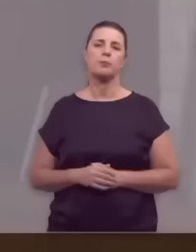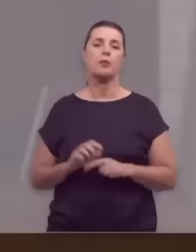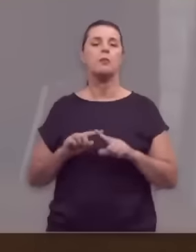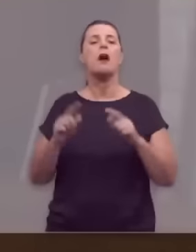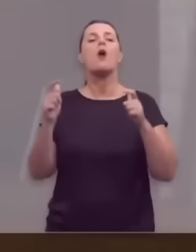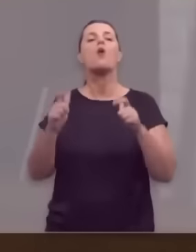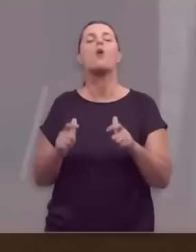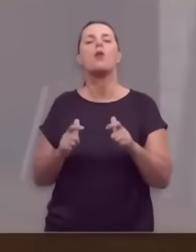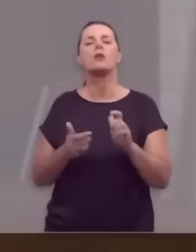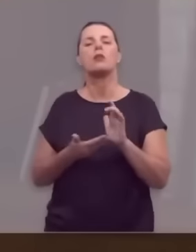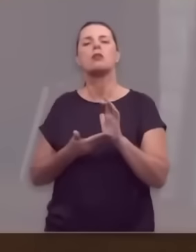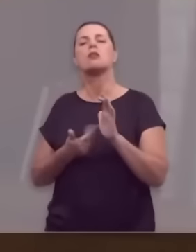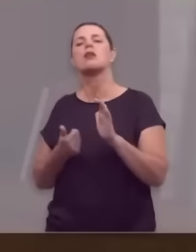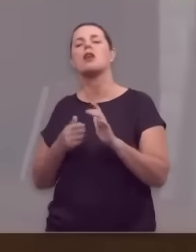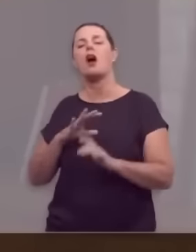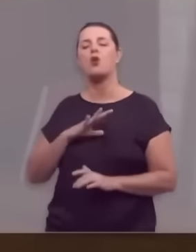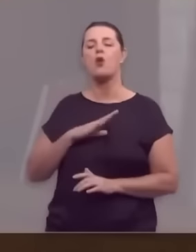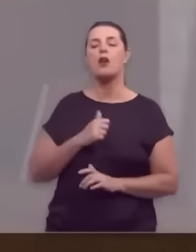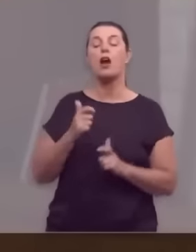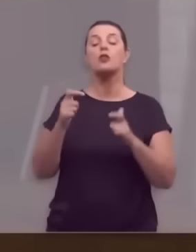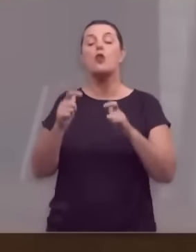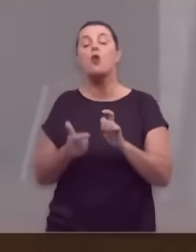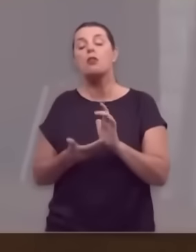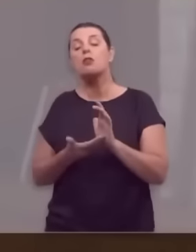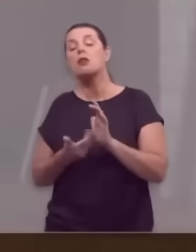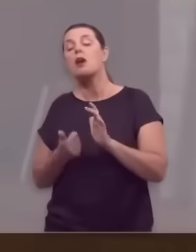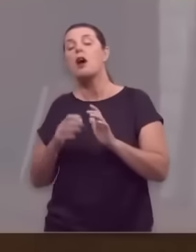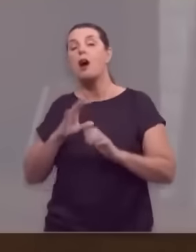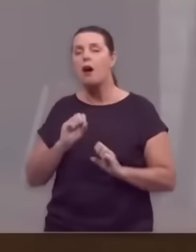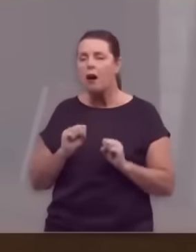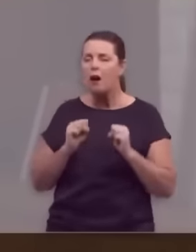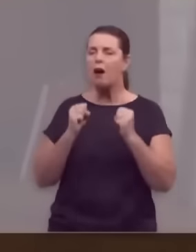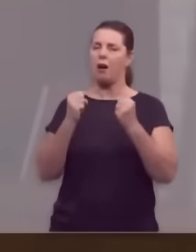Mas de onde tirar essa coragem? De onde provém esse ânimo?